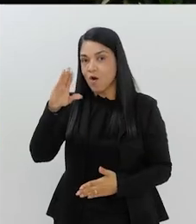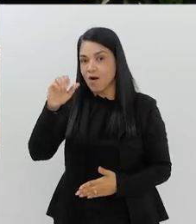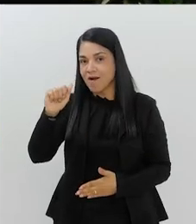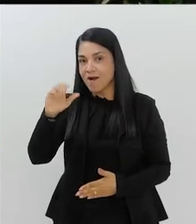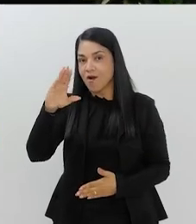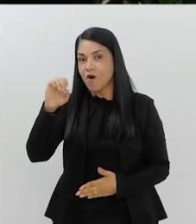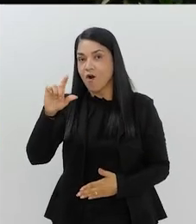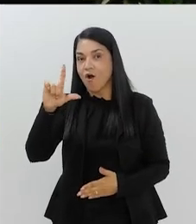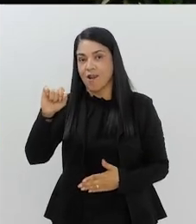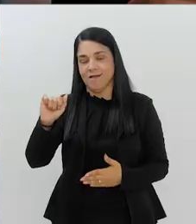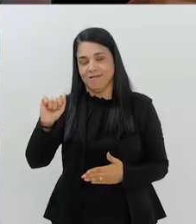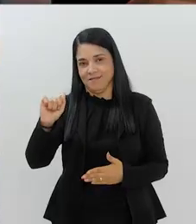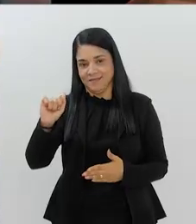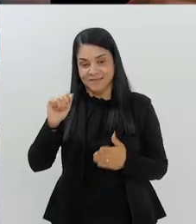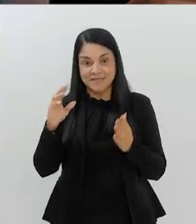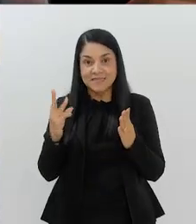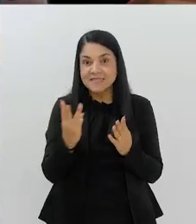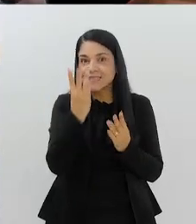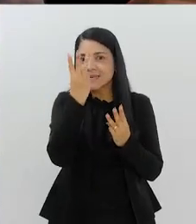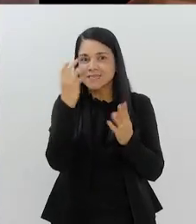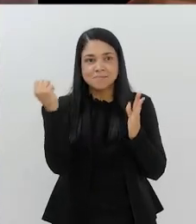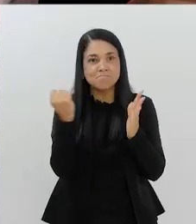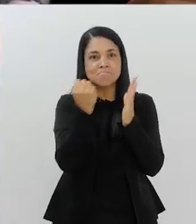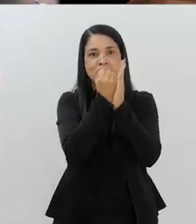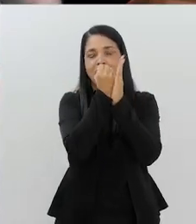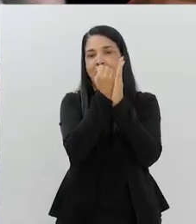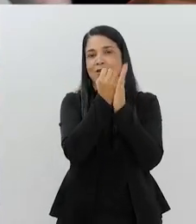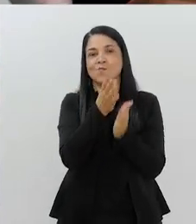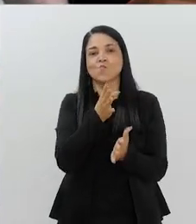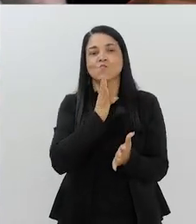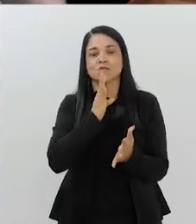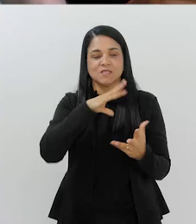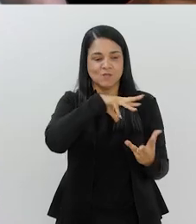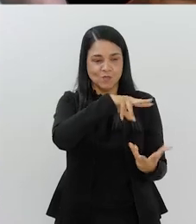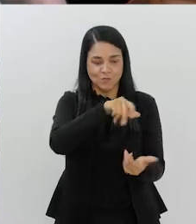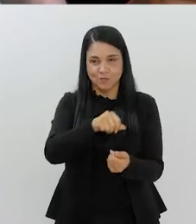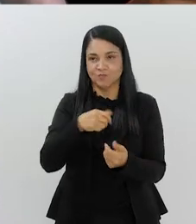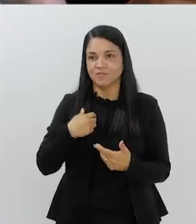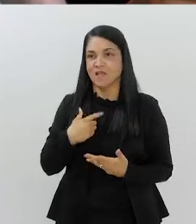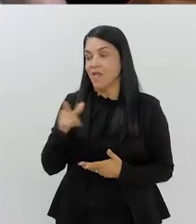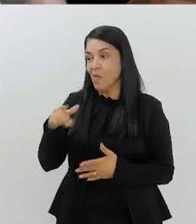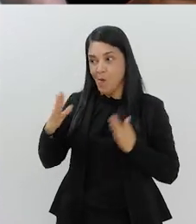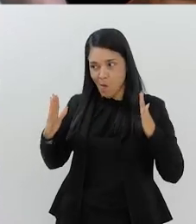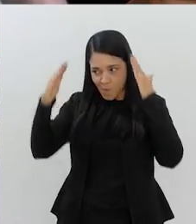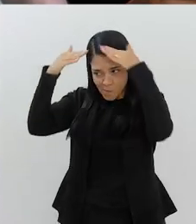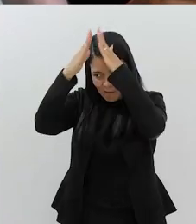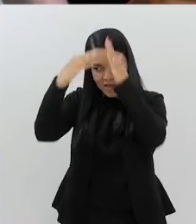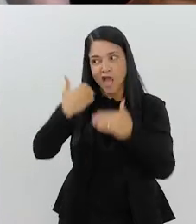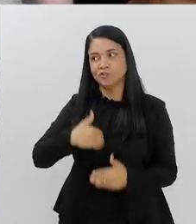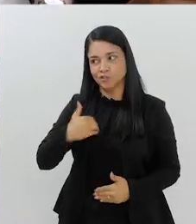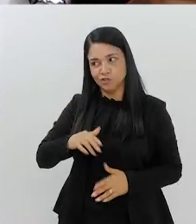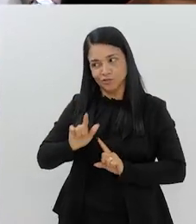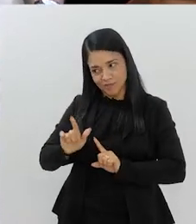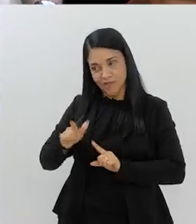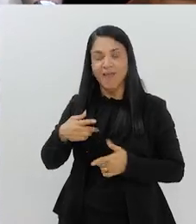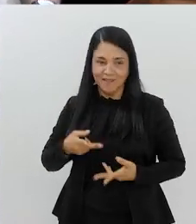marcas conhecidas do mundo. Aí, olha só. o Papa hoje argentino. Brincadeira, continua, João.